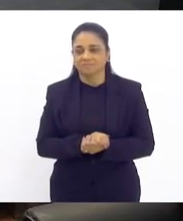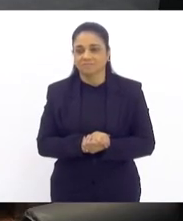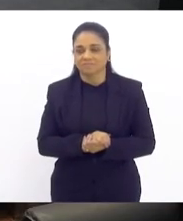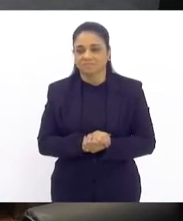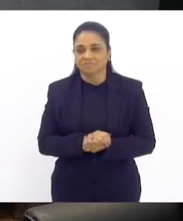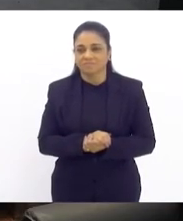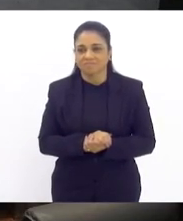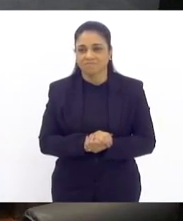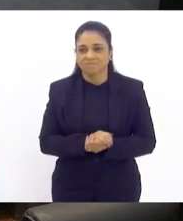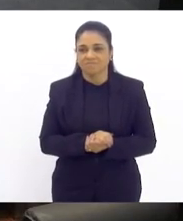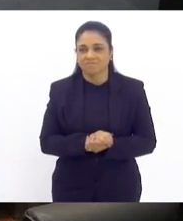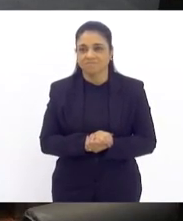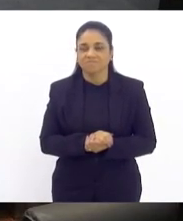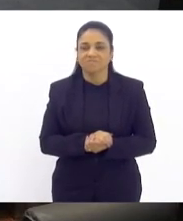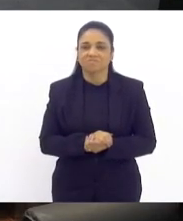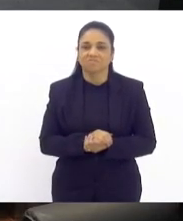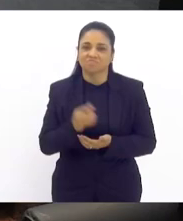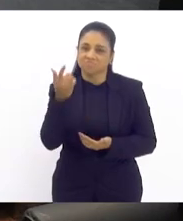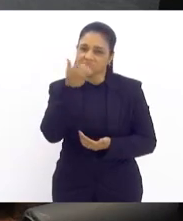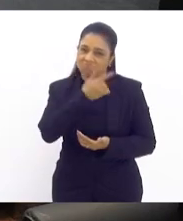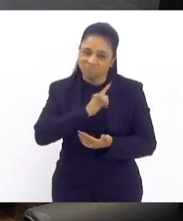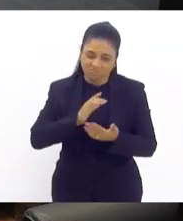matéria é vencida